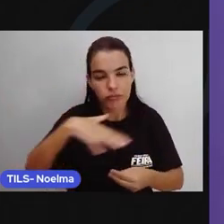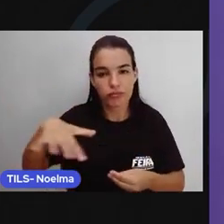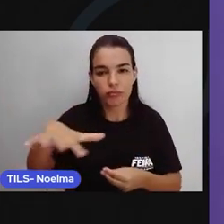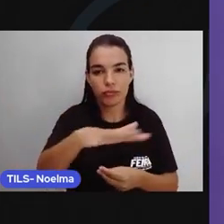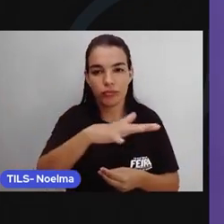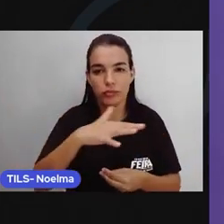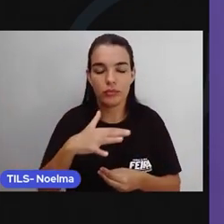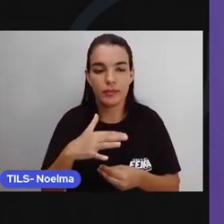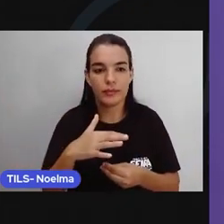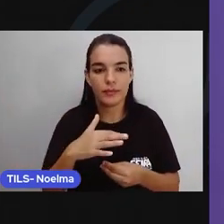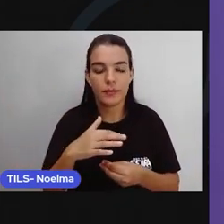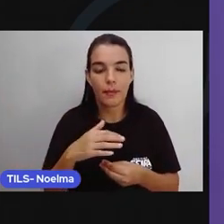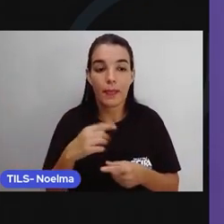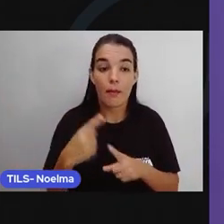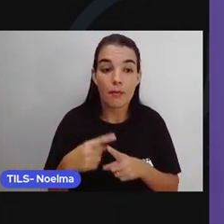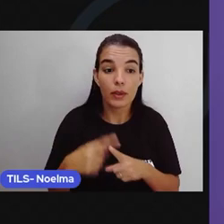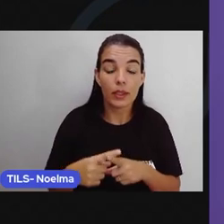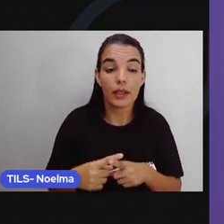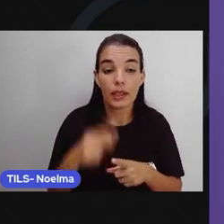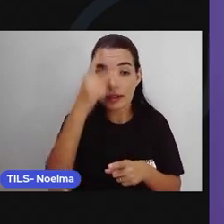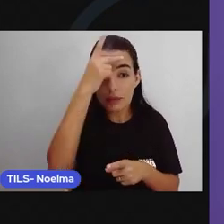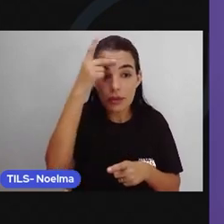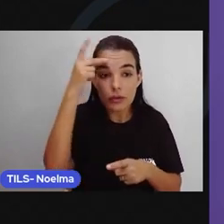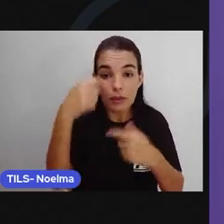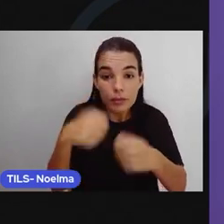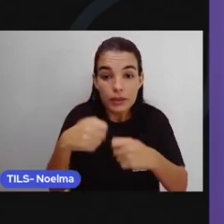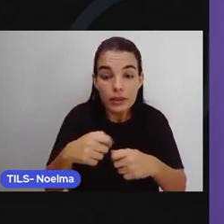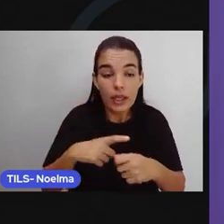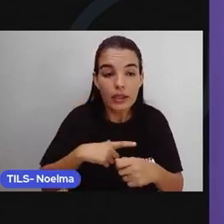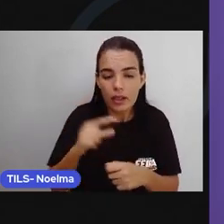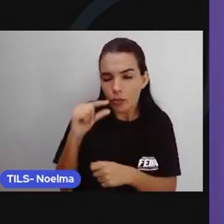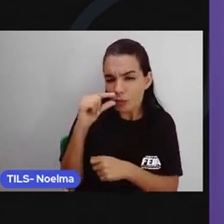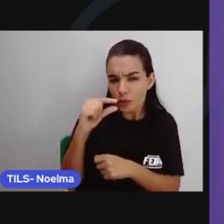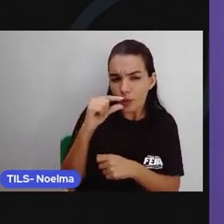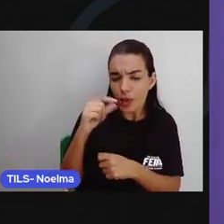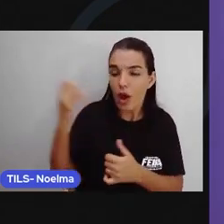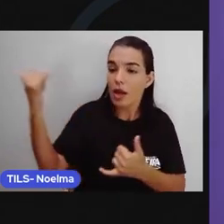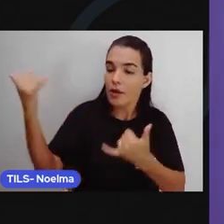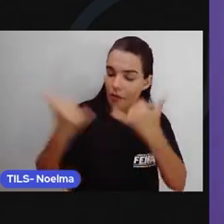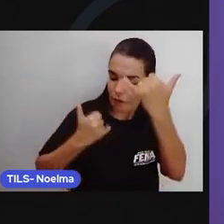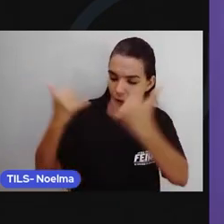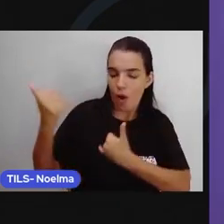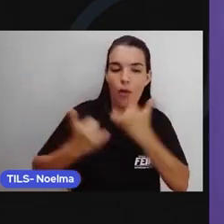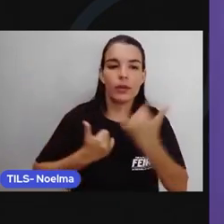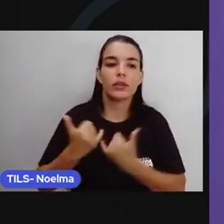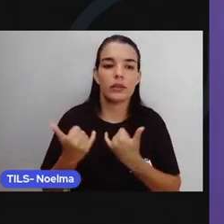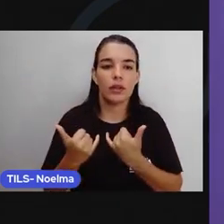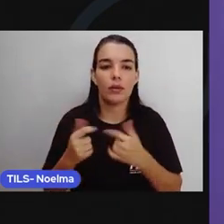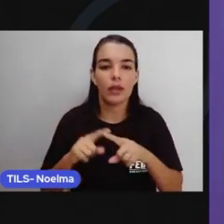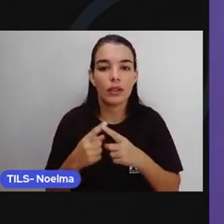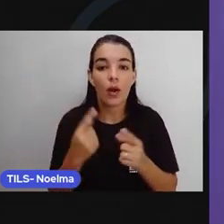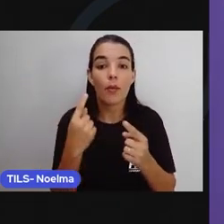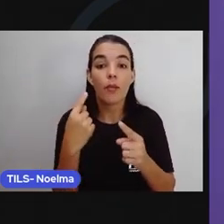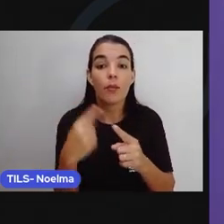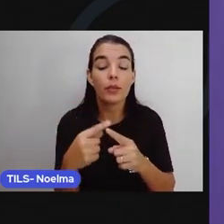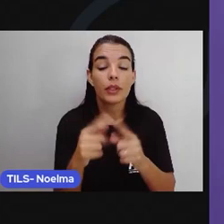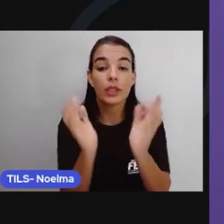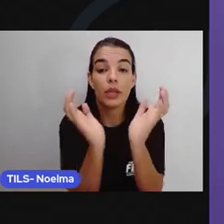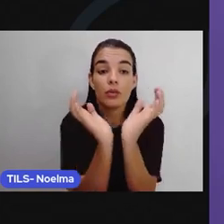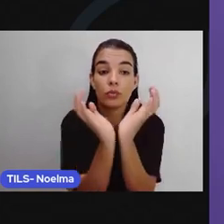minimamente informadas sobre o que aconteceu, pois como a gente vai ver, o gênero notícia não é um gênero